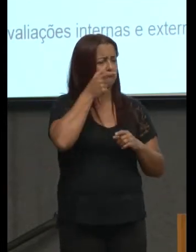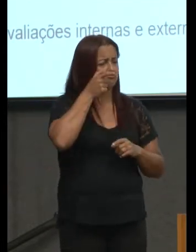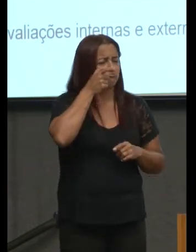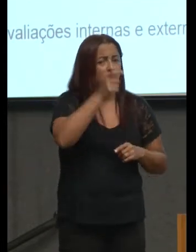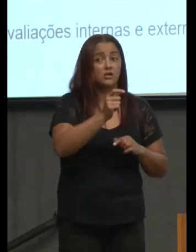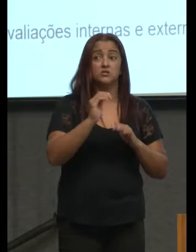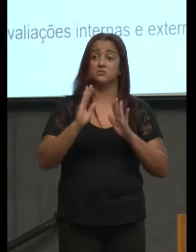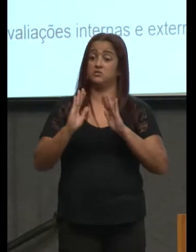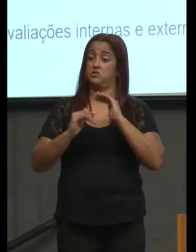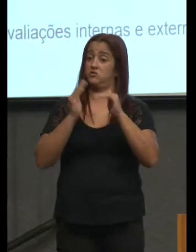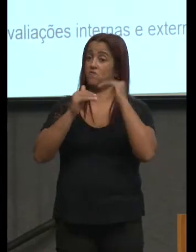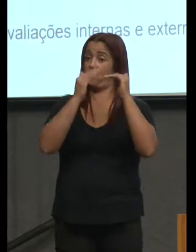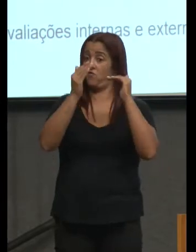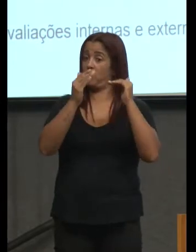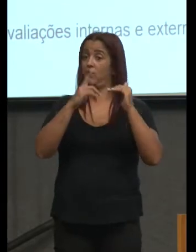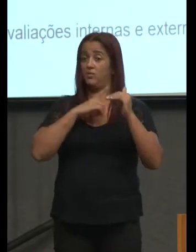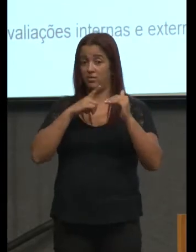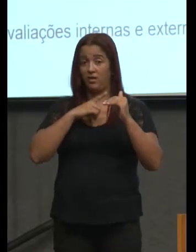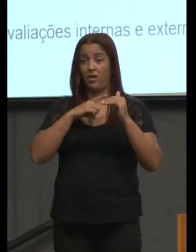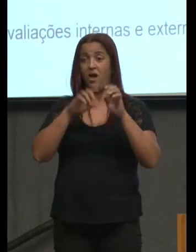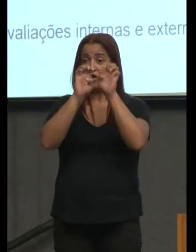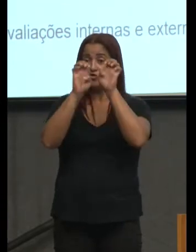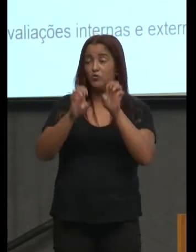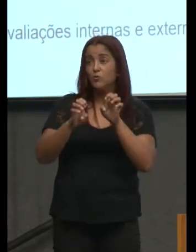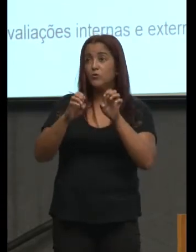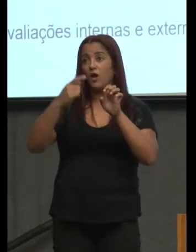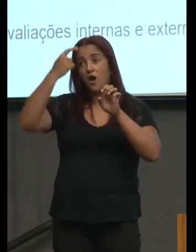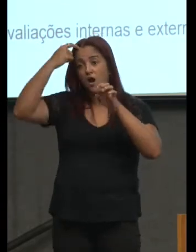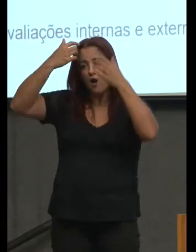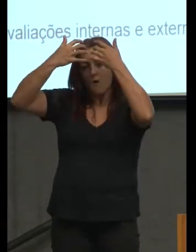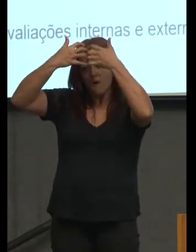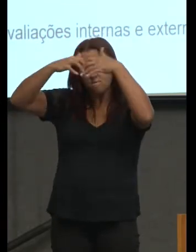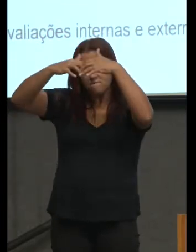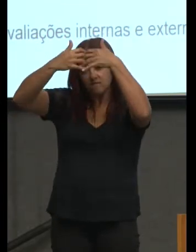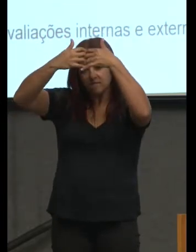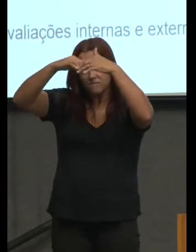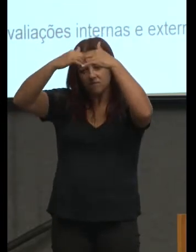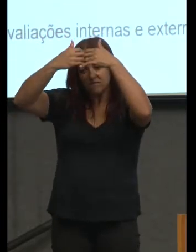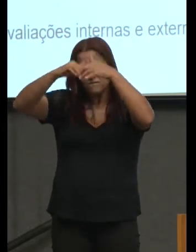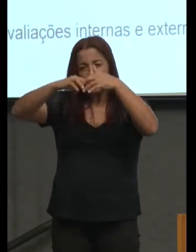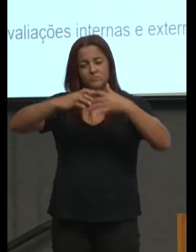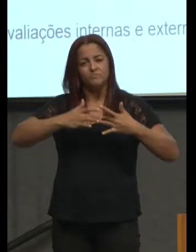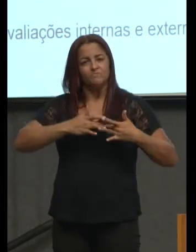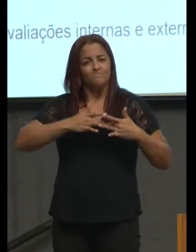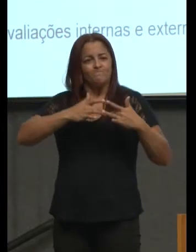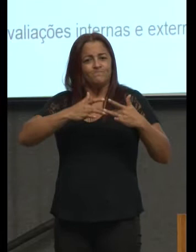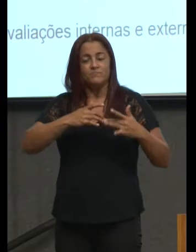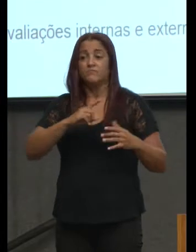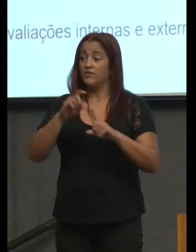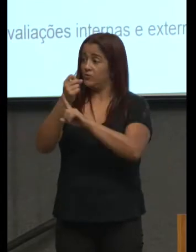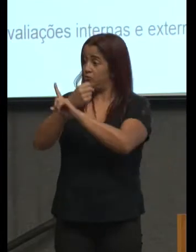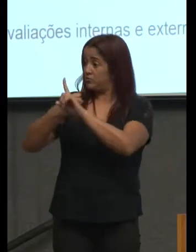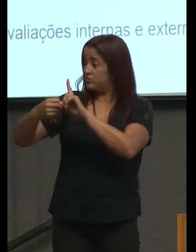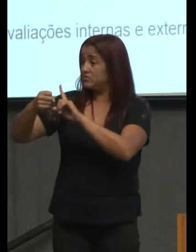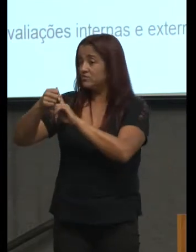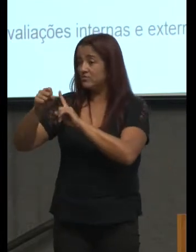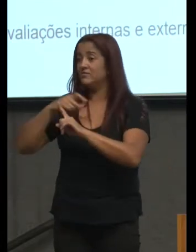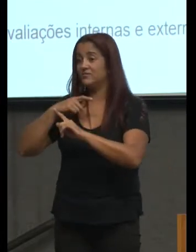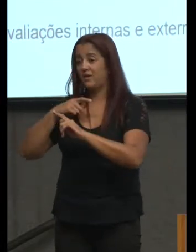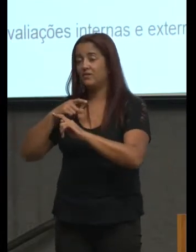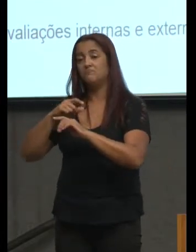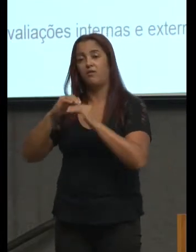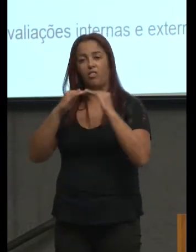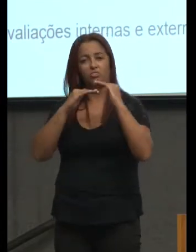desenvolvimento das estruturas cognitivas afetivas etc sociais e ele avaliava avaliava níveis de